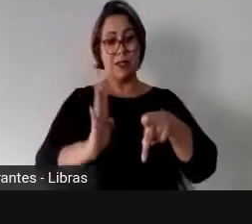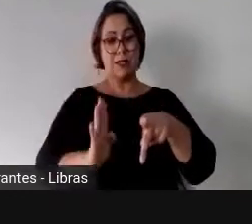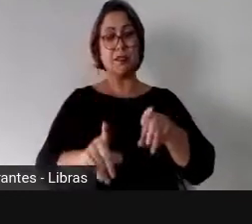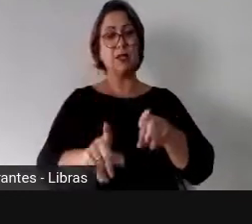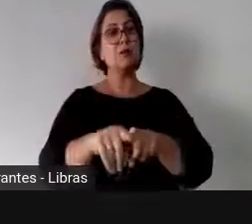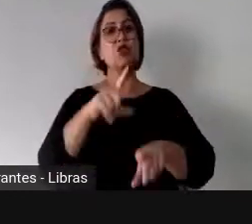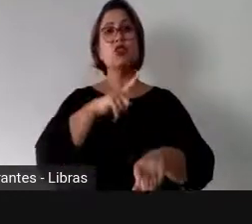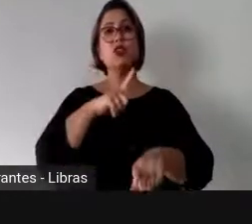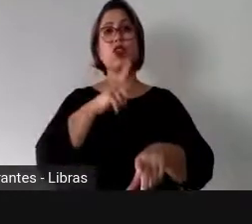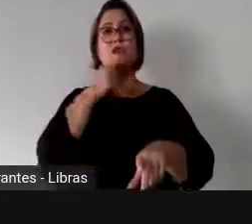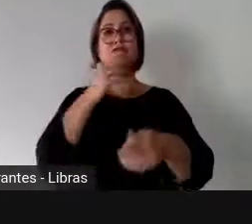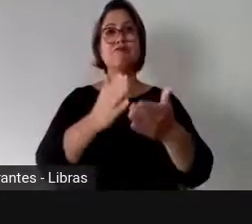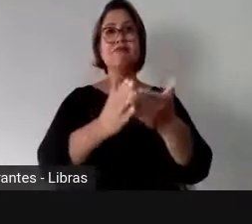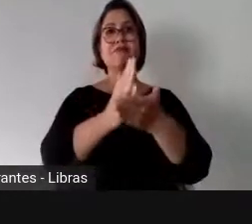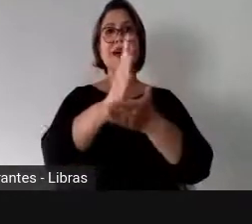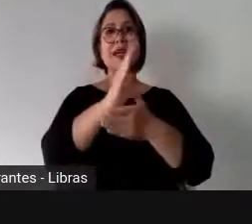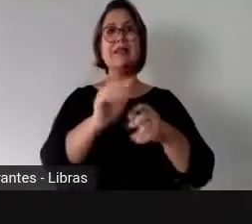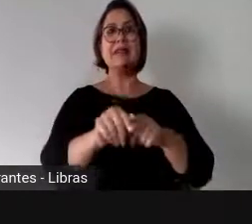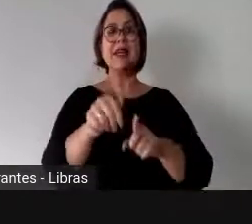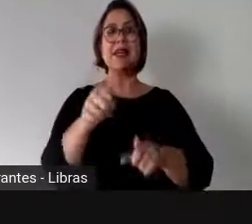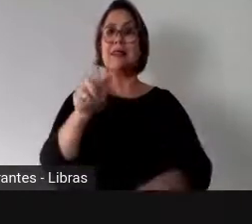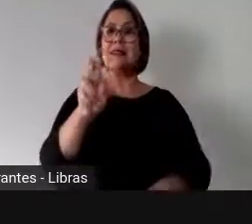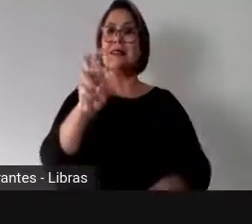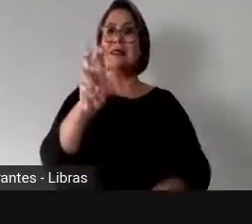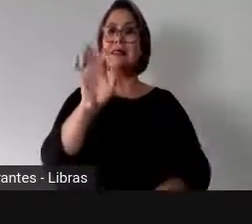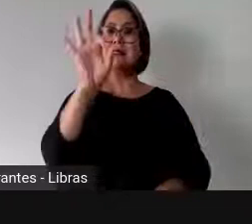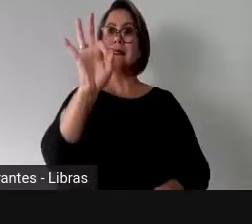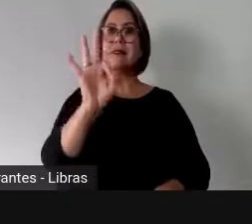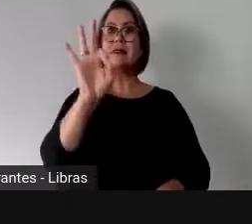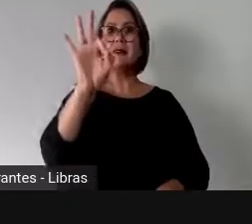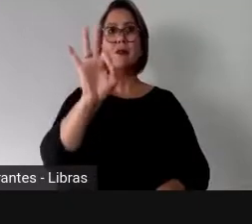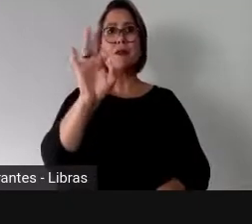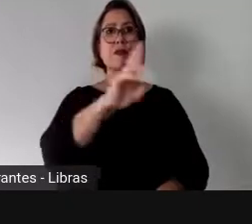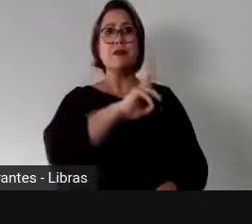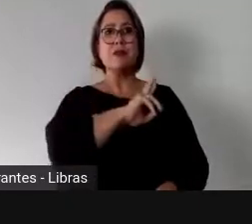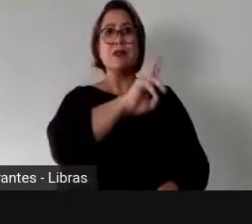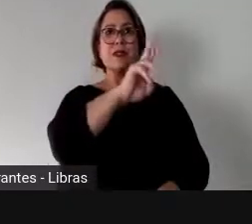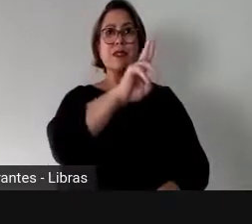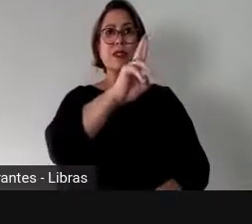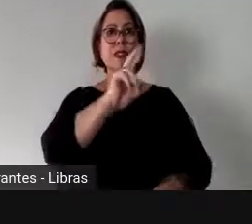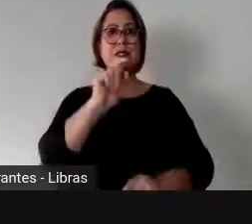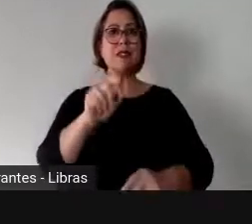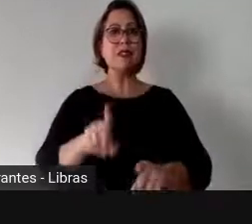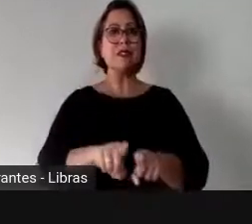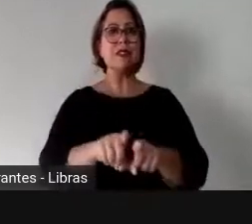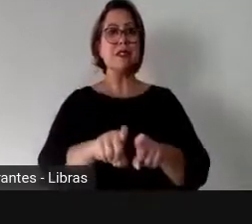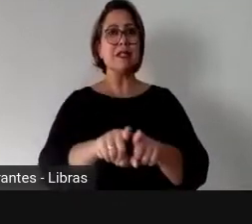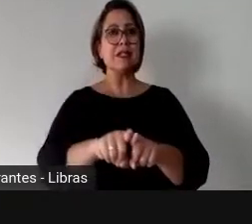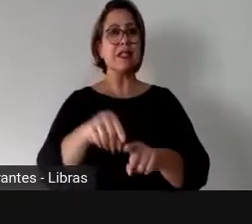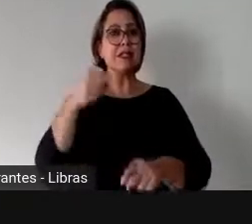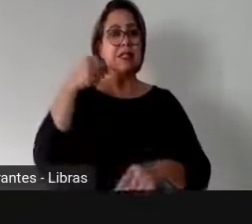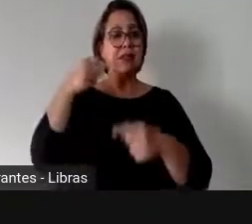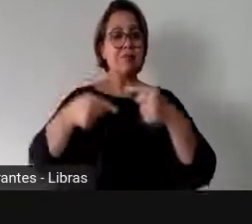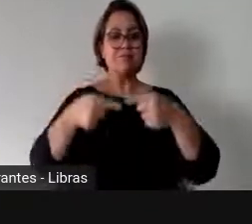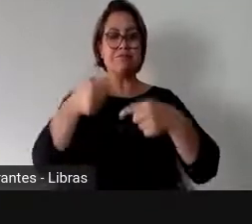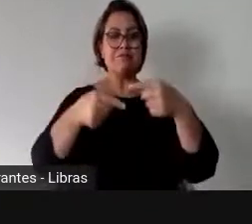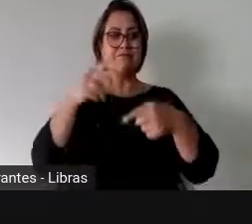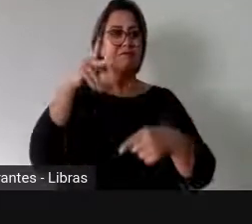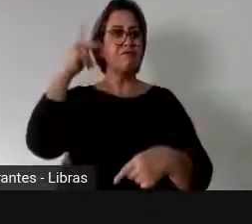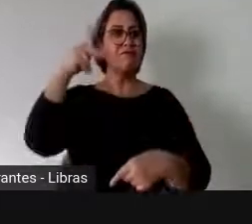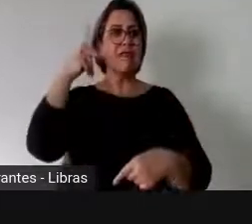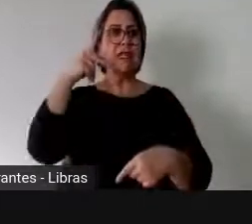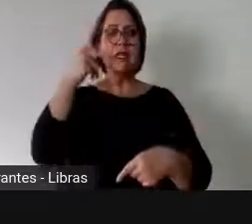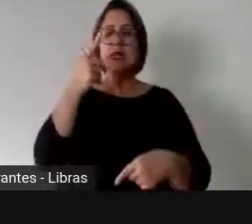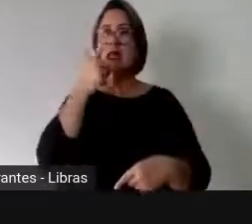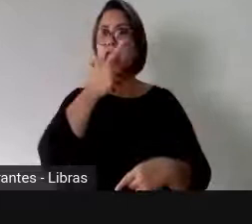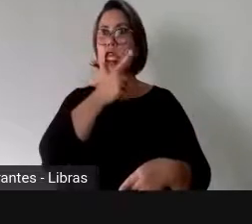de representação na Câmara dos Deputados ou no Senado. Na verdade, sequer chega a 15%